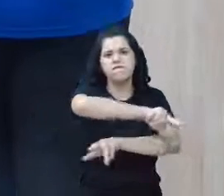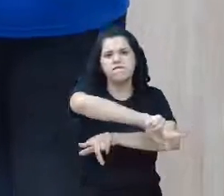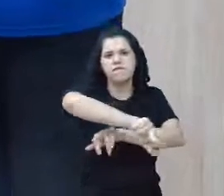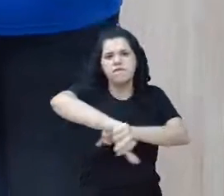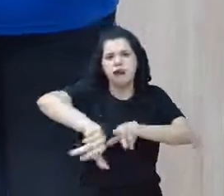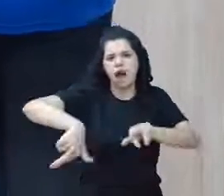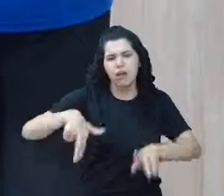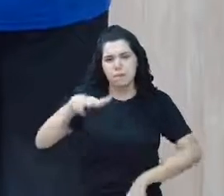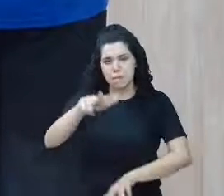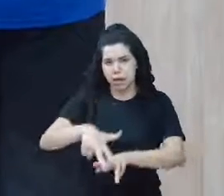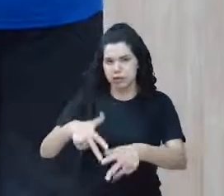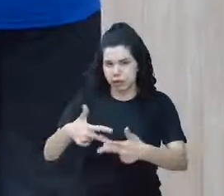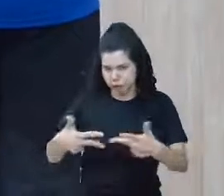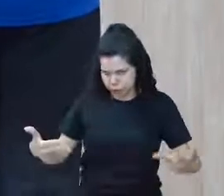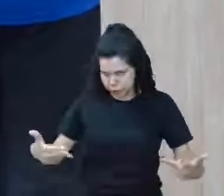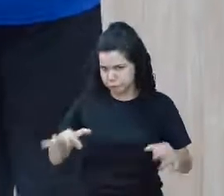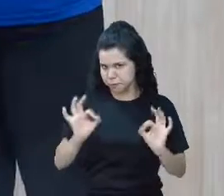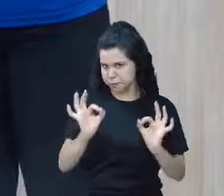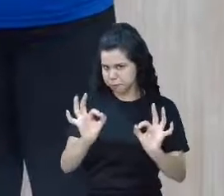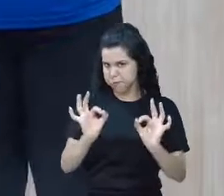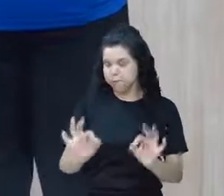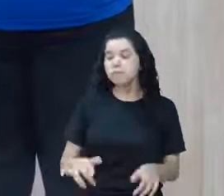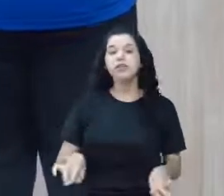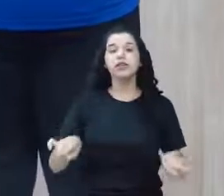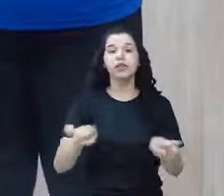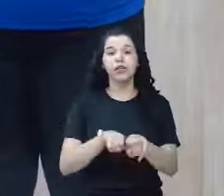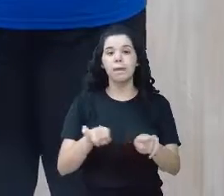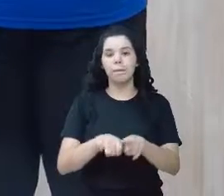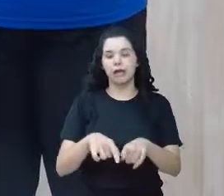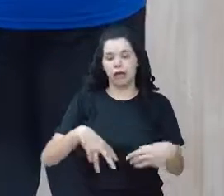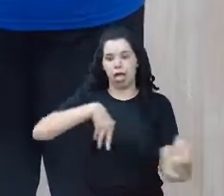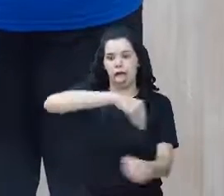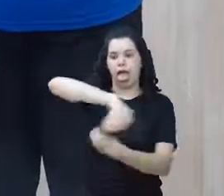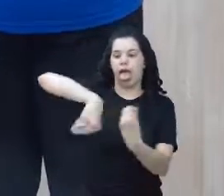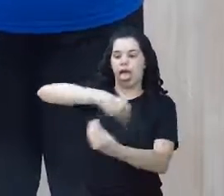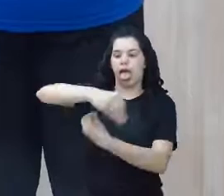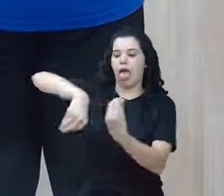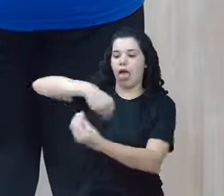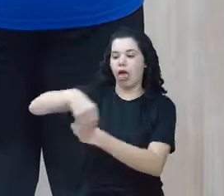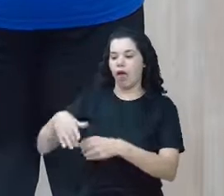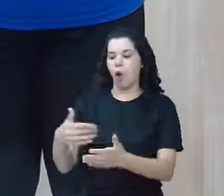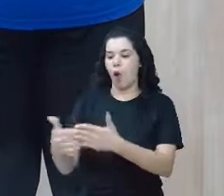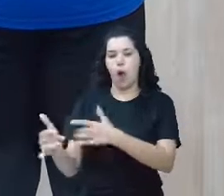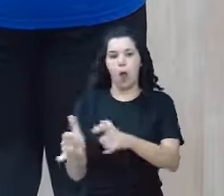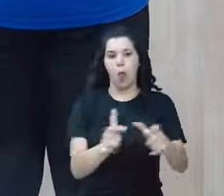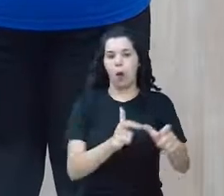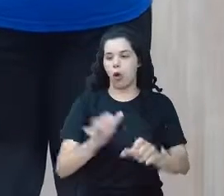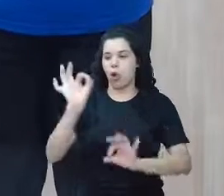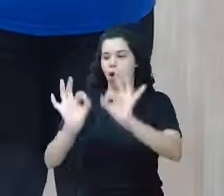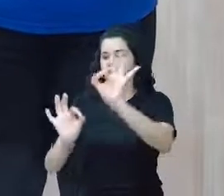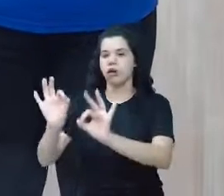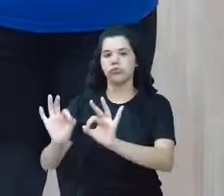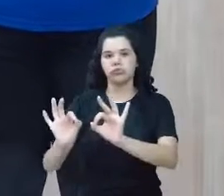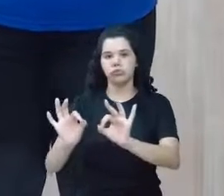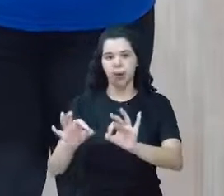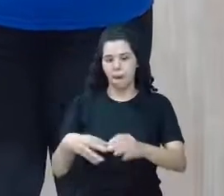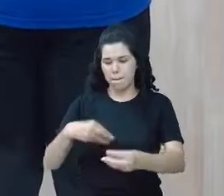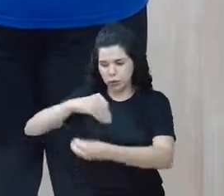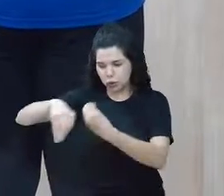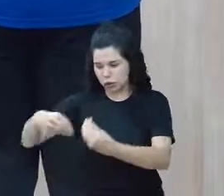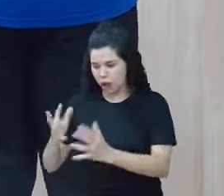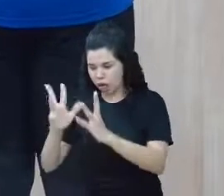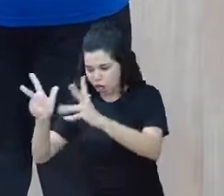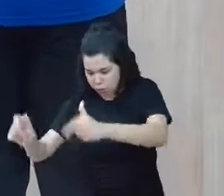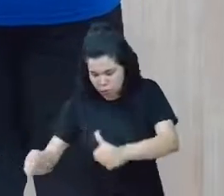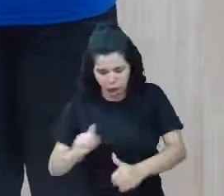materiais. Sabe também que não pode bagunçá-los, colocá-los em qualquer lugar e tudo misturado, não é